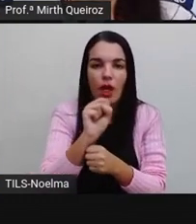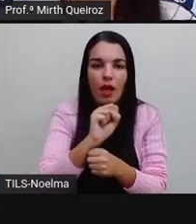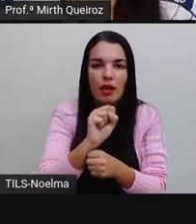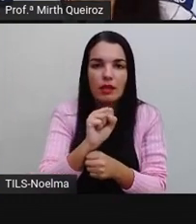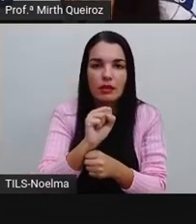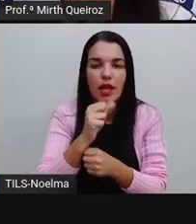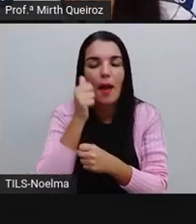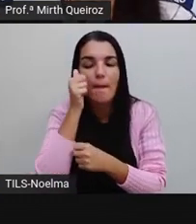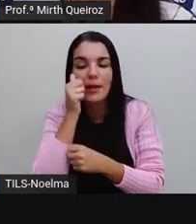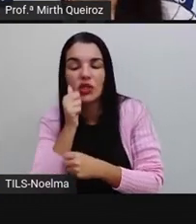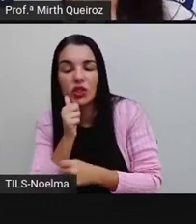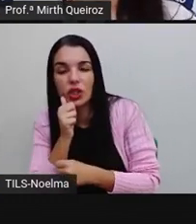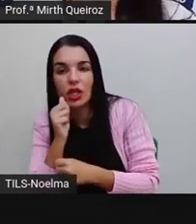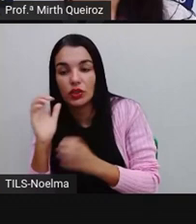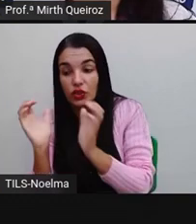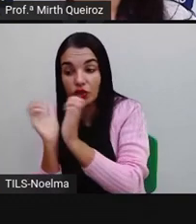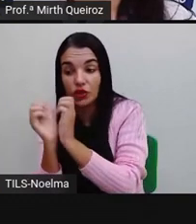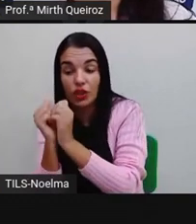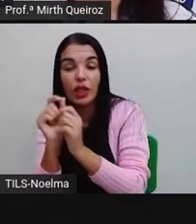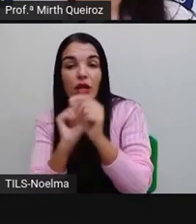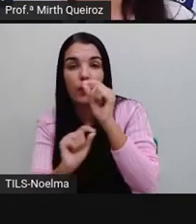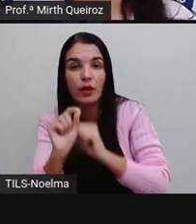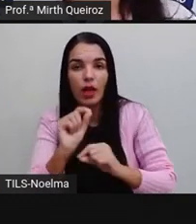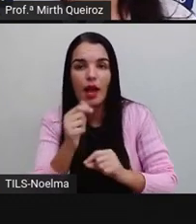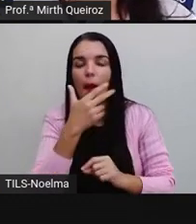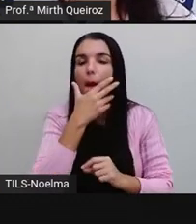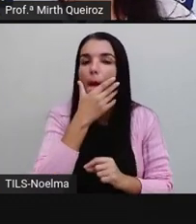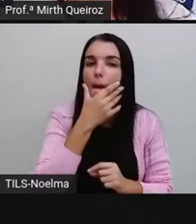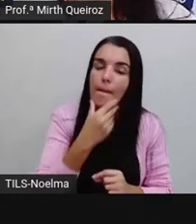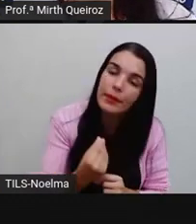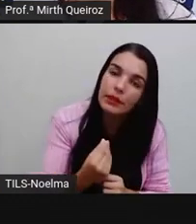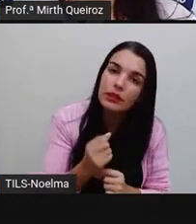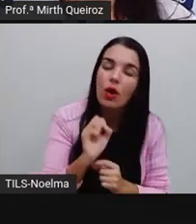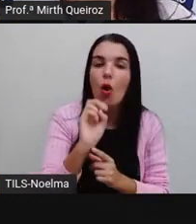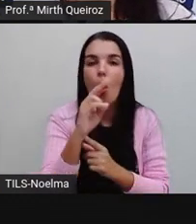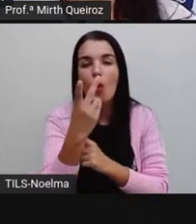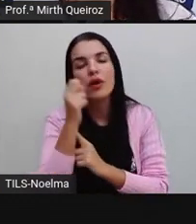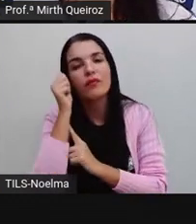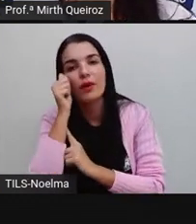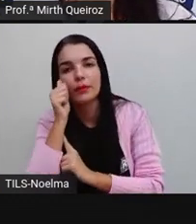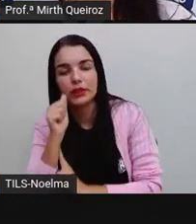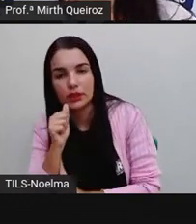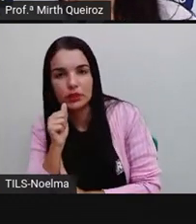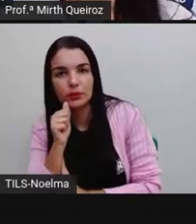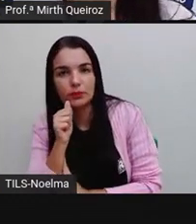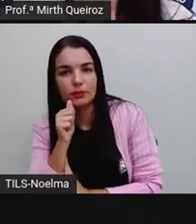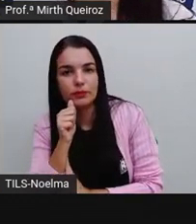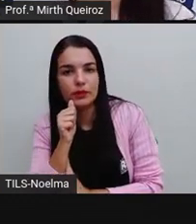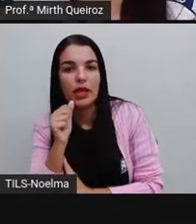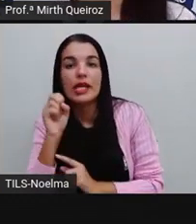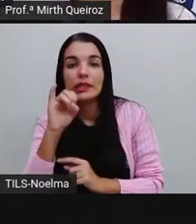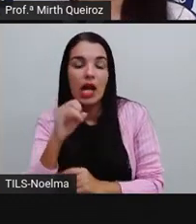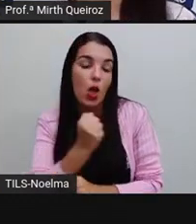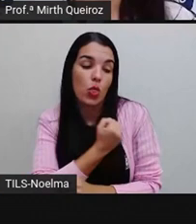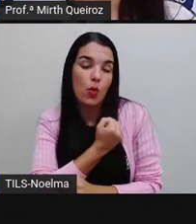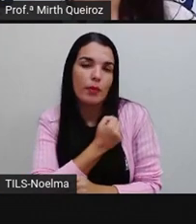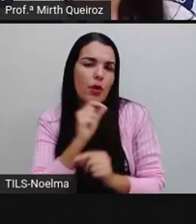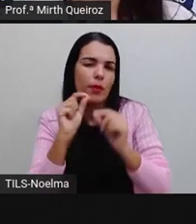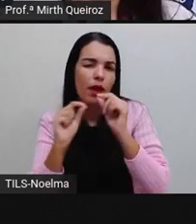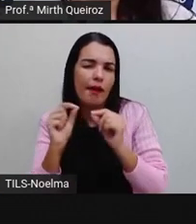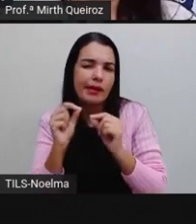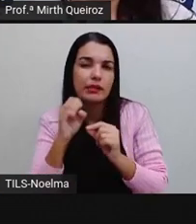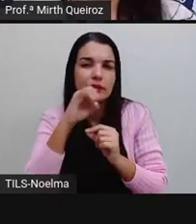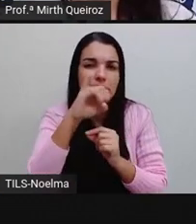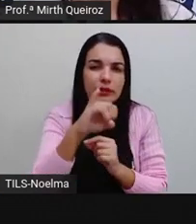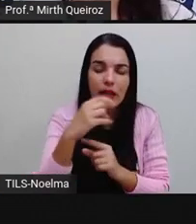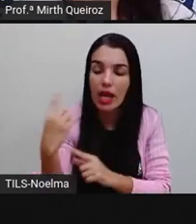Meninos e meninas. Gênero significa se é masculino ou feminino. E número, o que significa